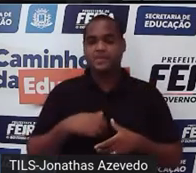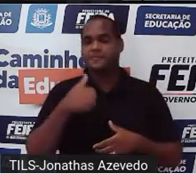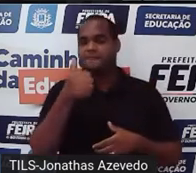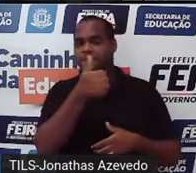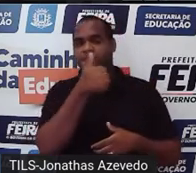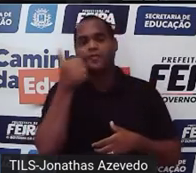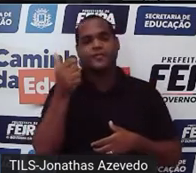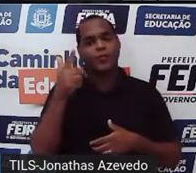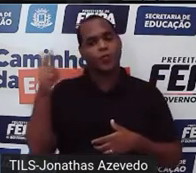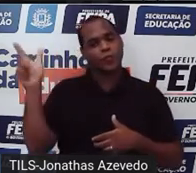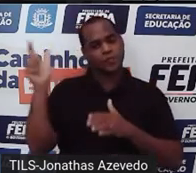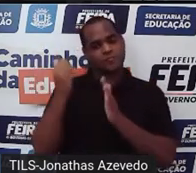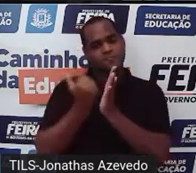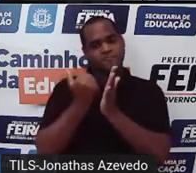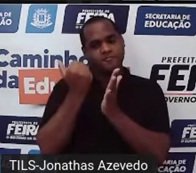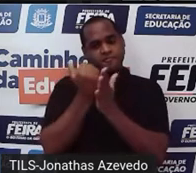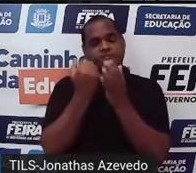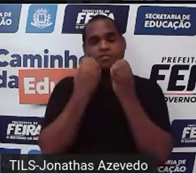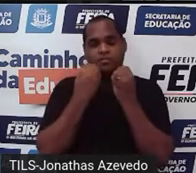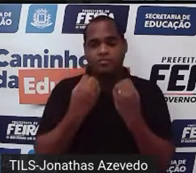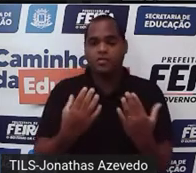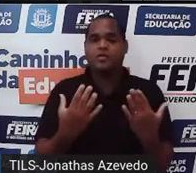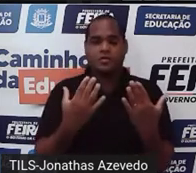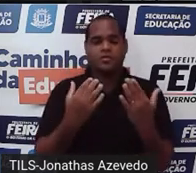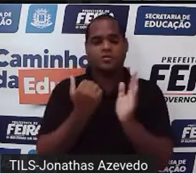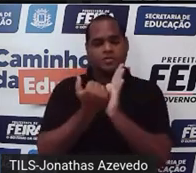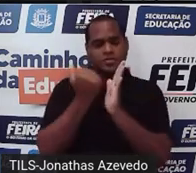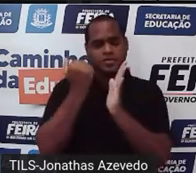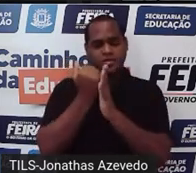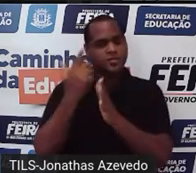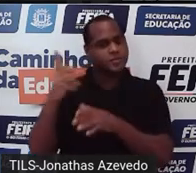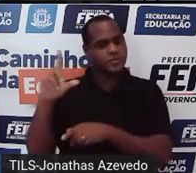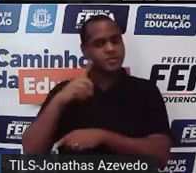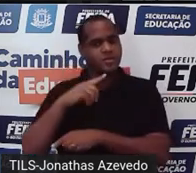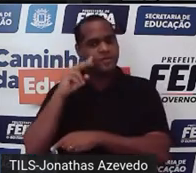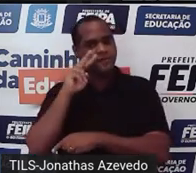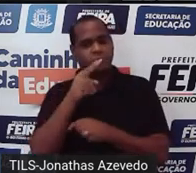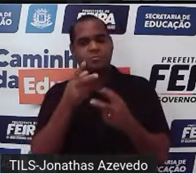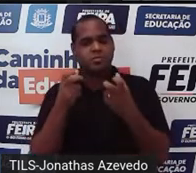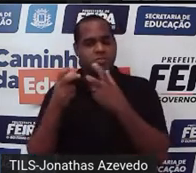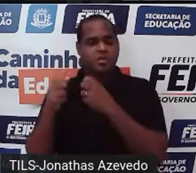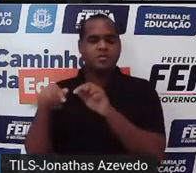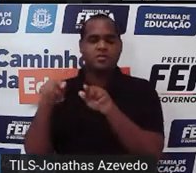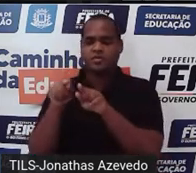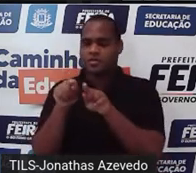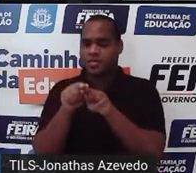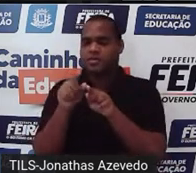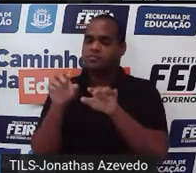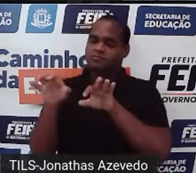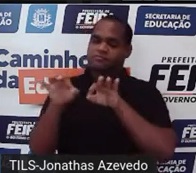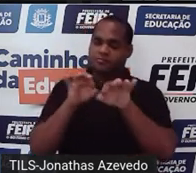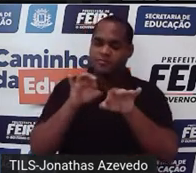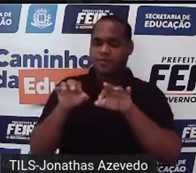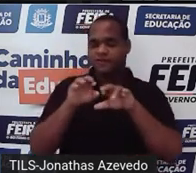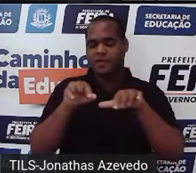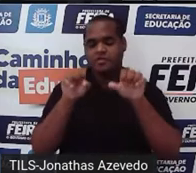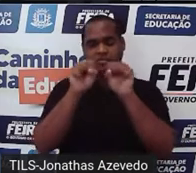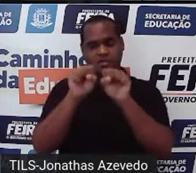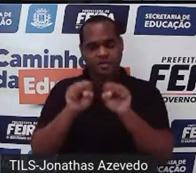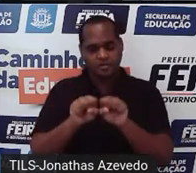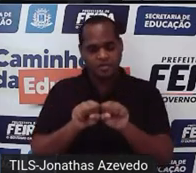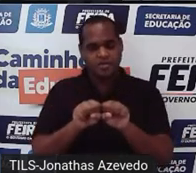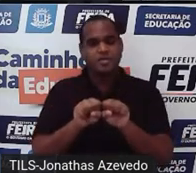além disso, né? Além disso, a gente viu também, resolvendo um sistema,